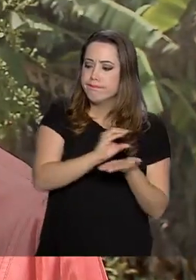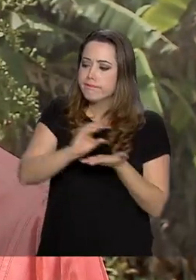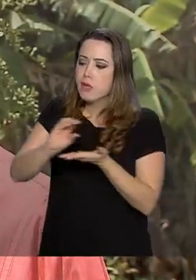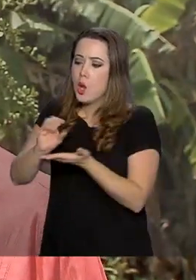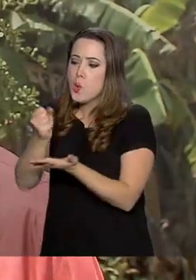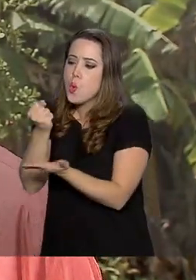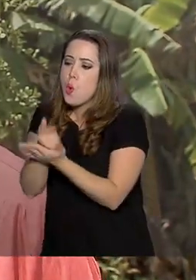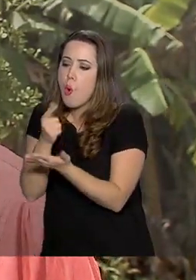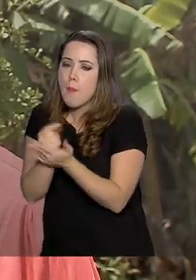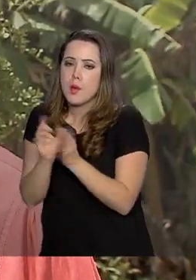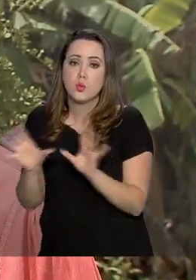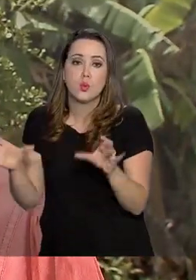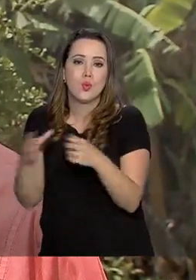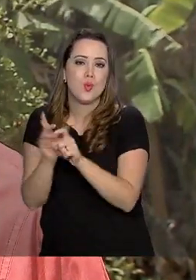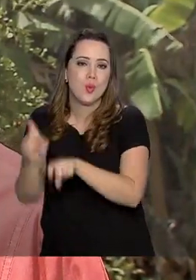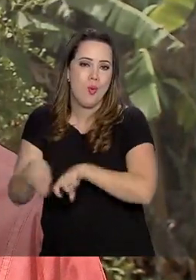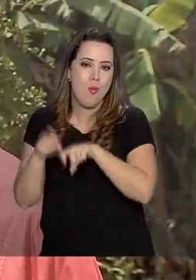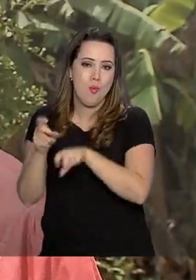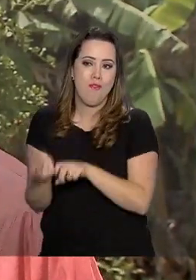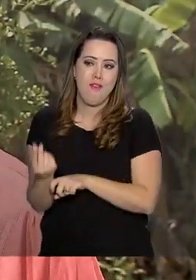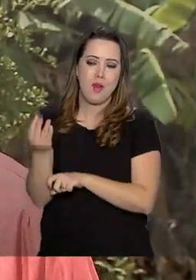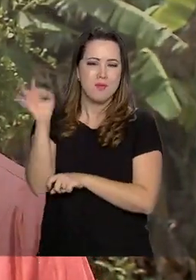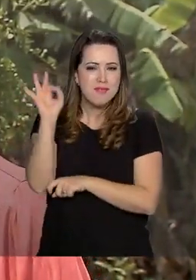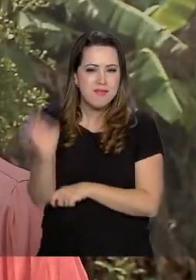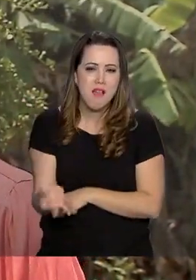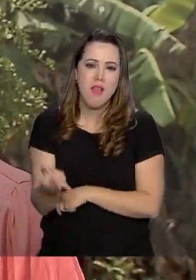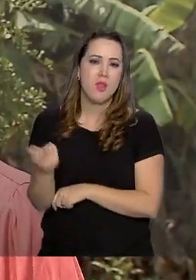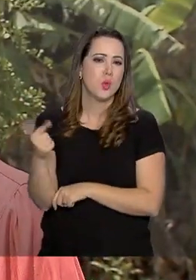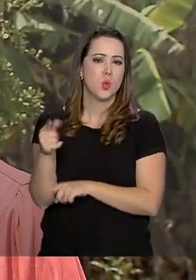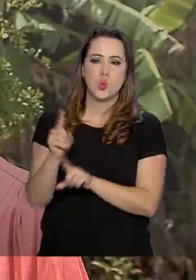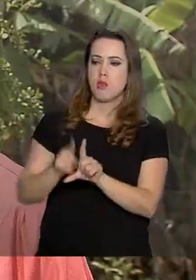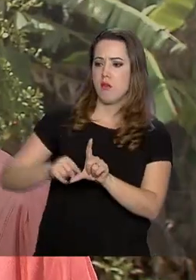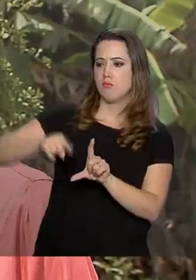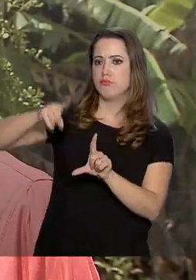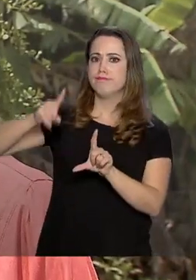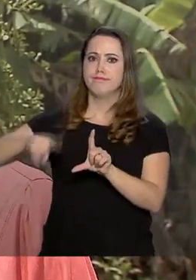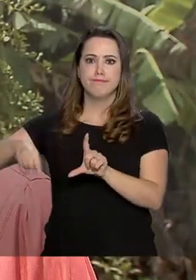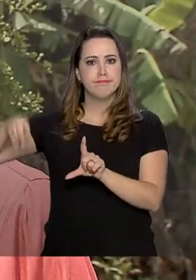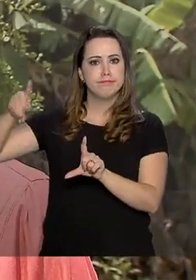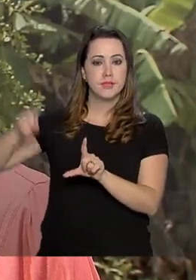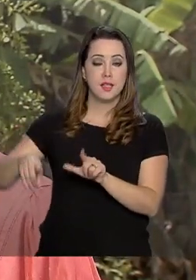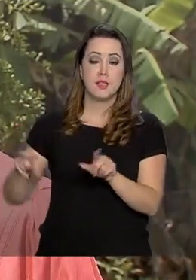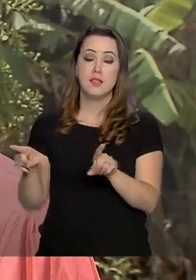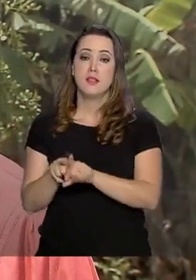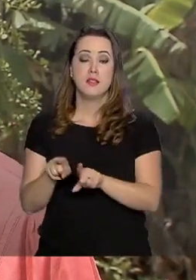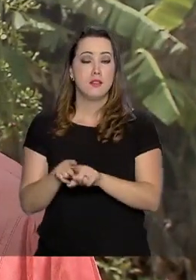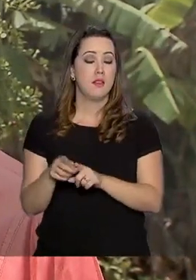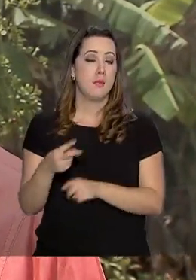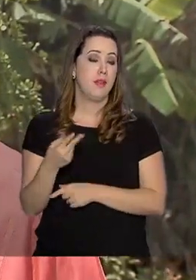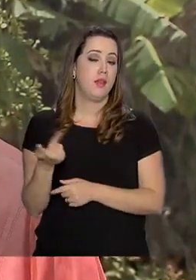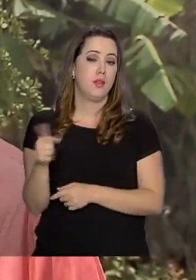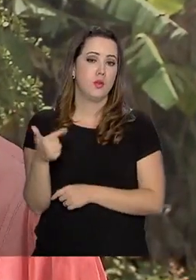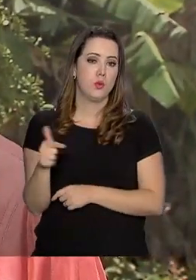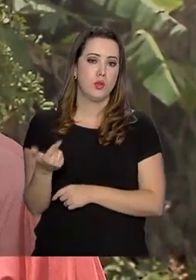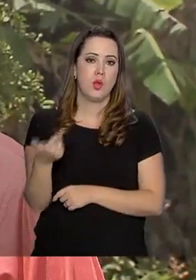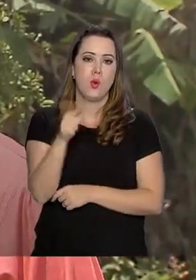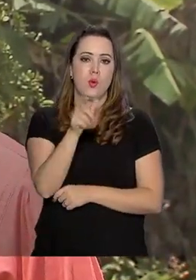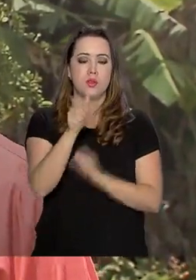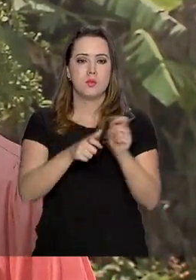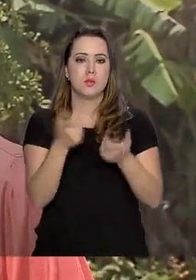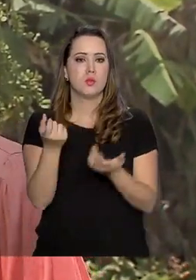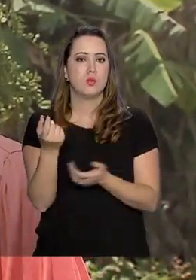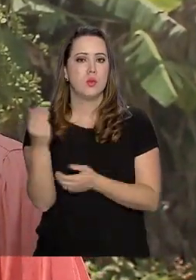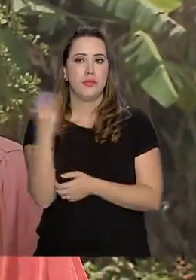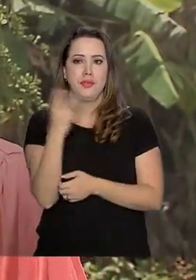produtores têm a garantia de preço ao longo do ano, então eles não vão enfrentar a variação. E nem a questão também da venda de um terceiro que eles não